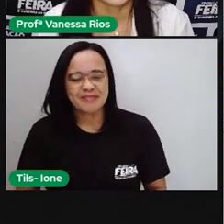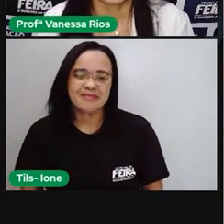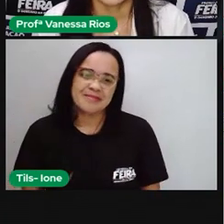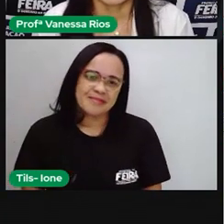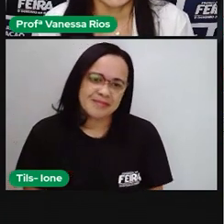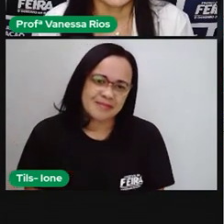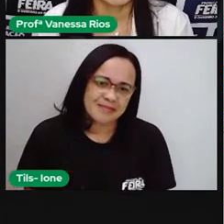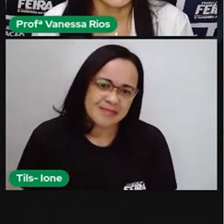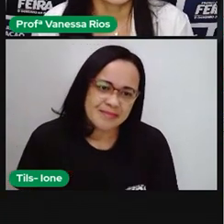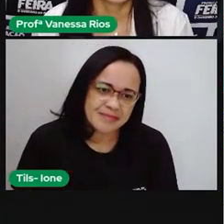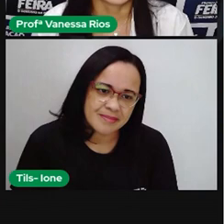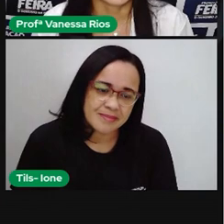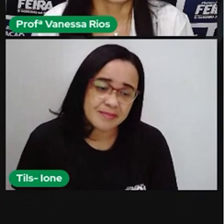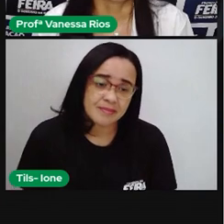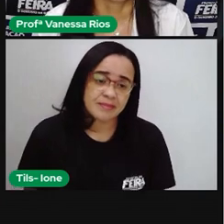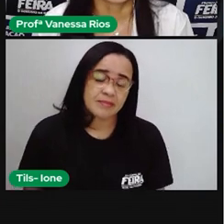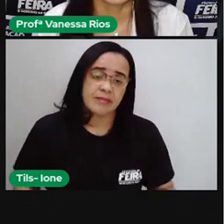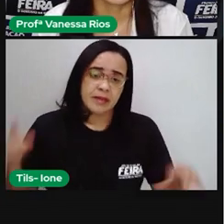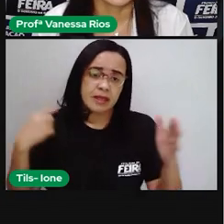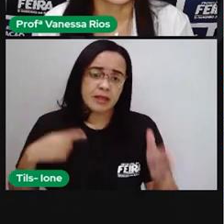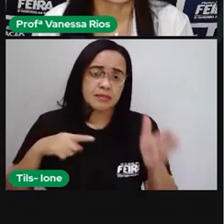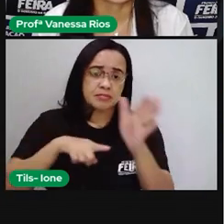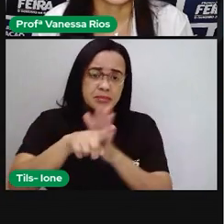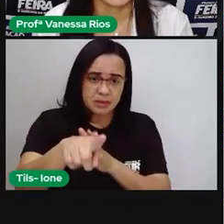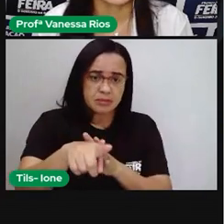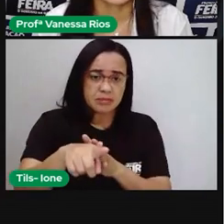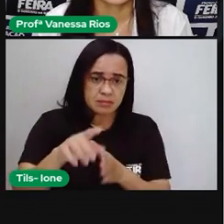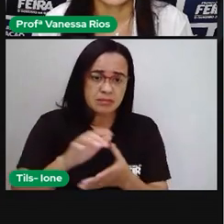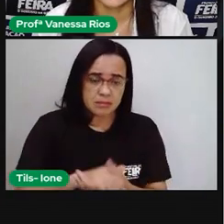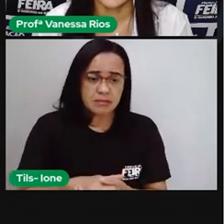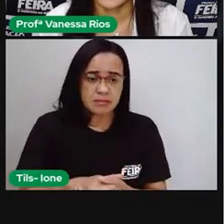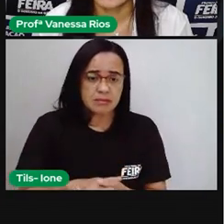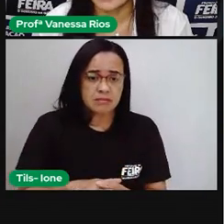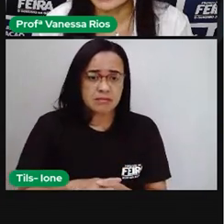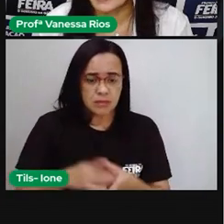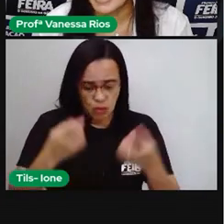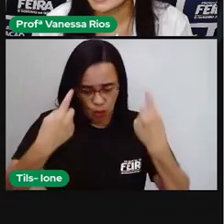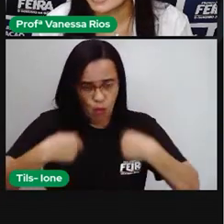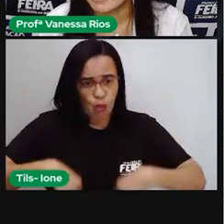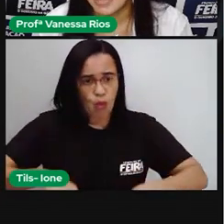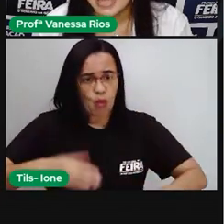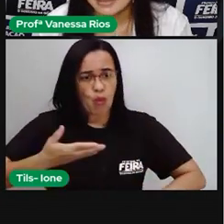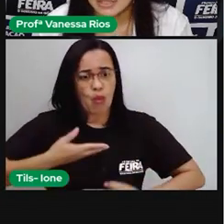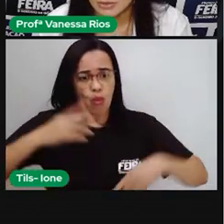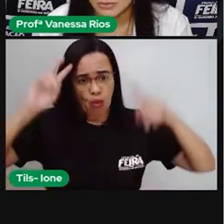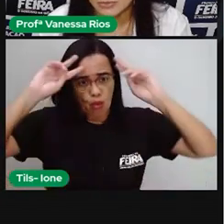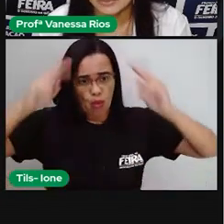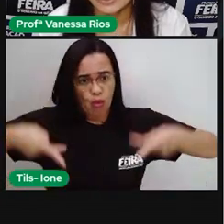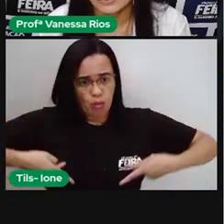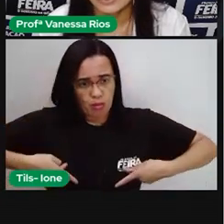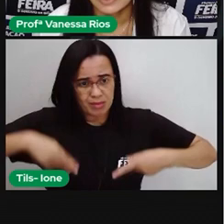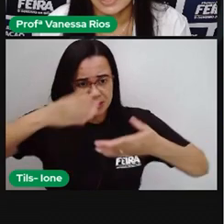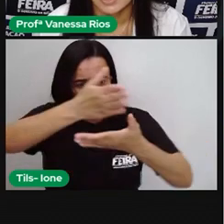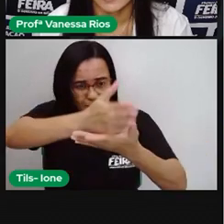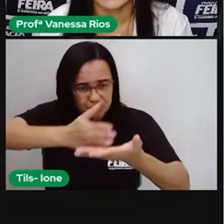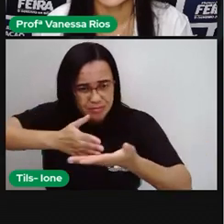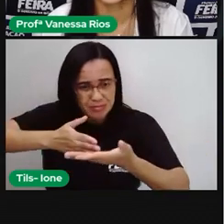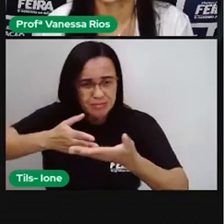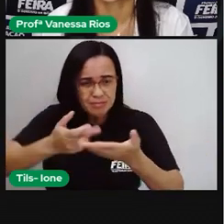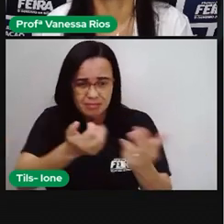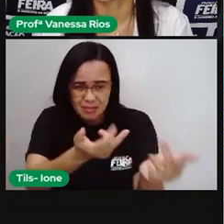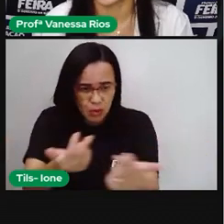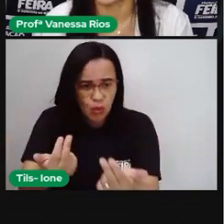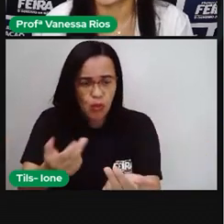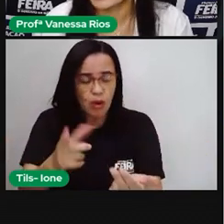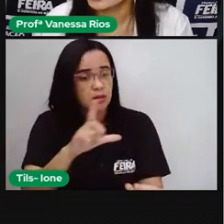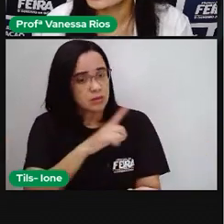Aí a própria faz a pergunta, né? O menino colocou ali, sem vacio, o corpo humano é simétrico? Quando a